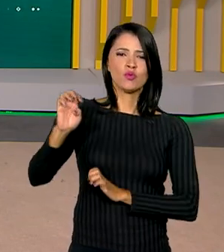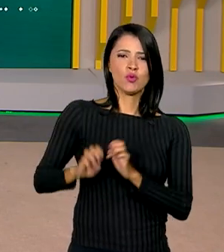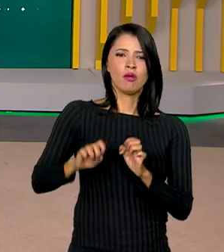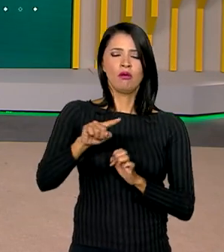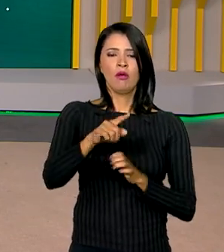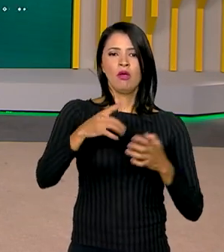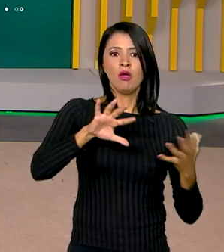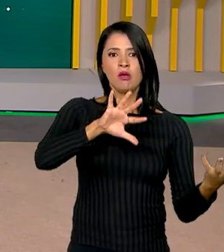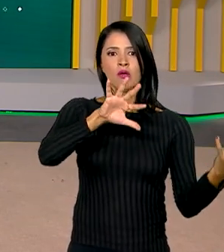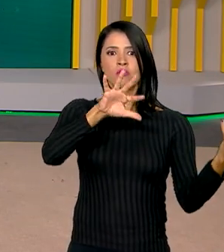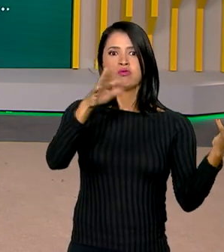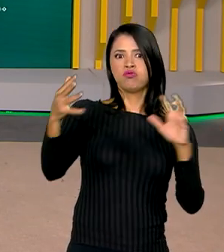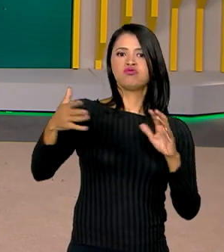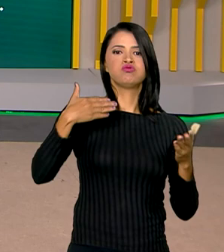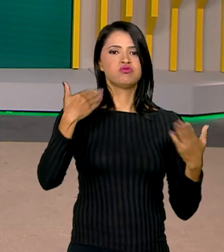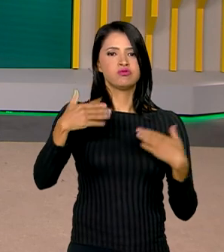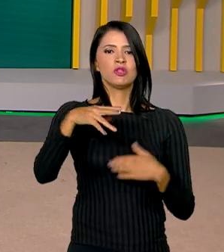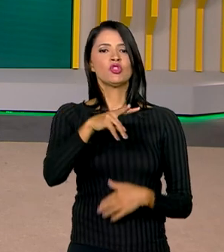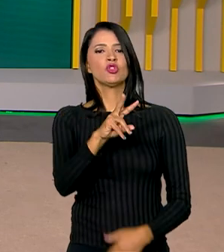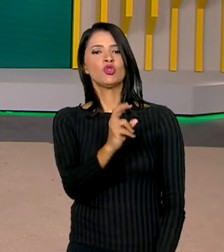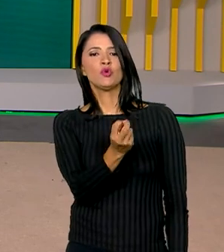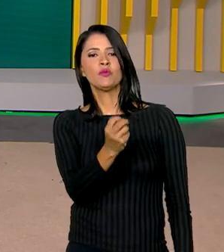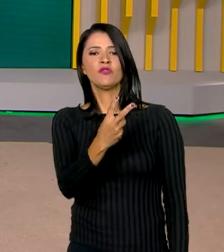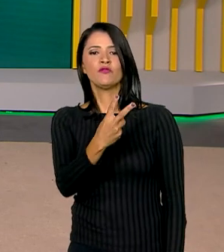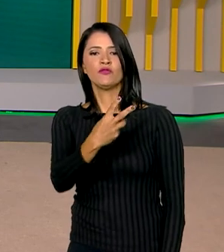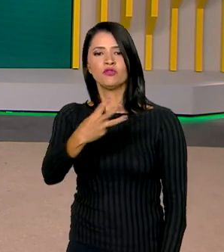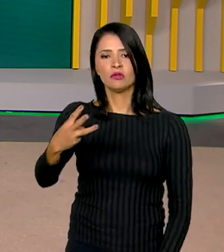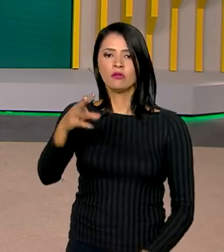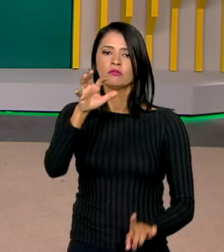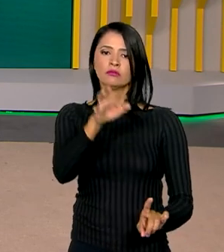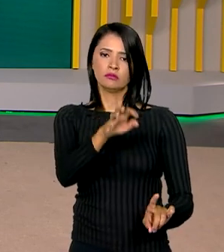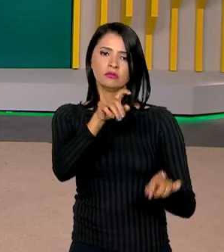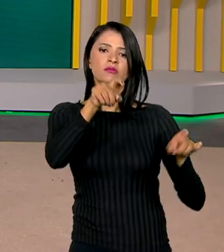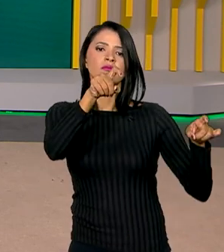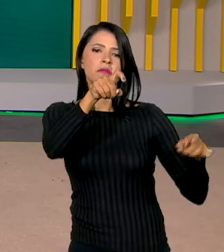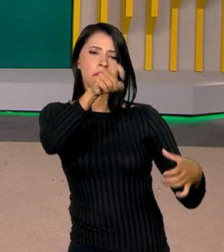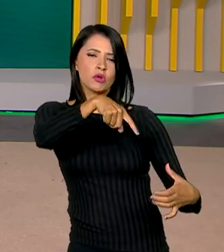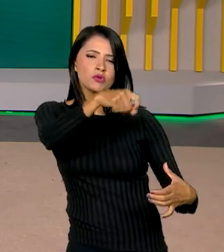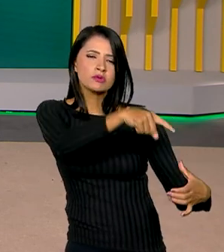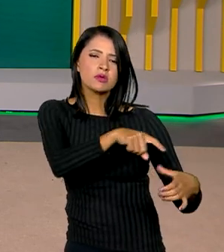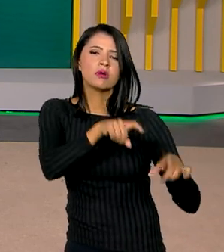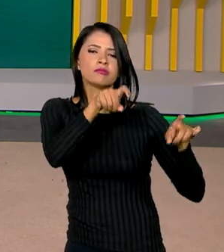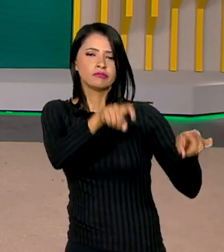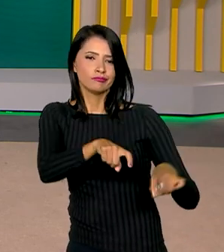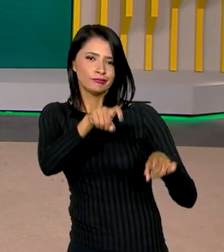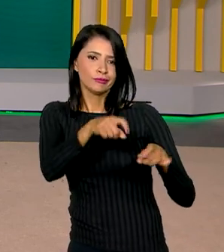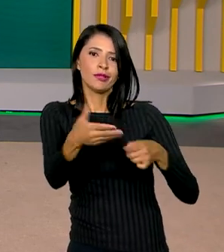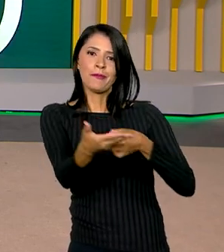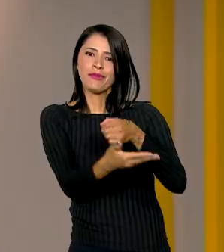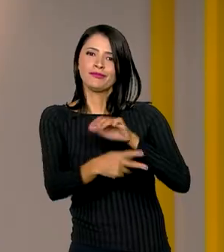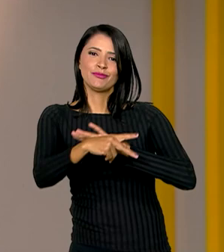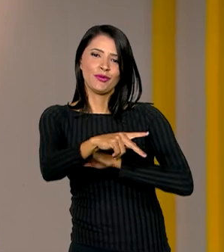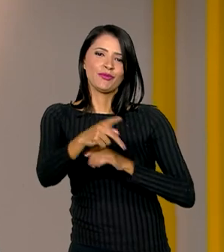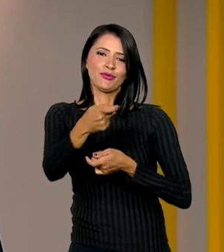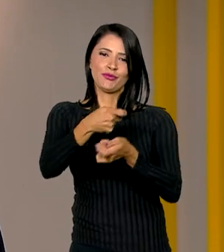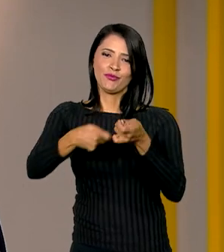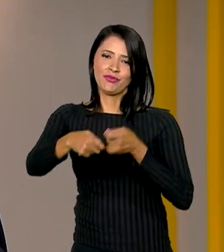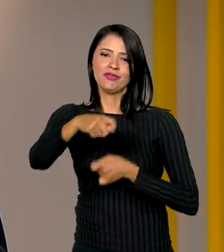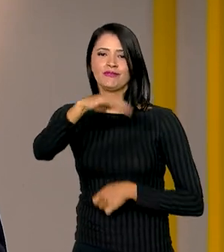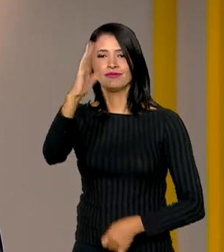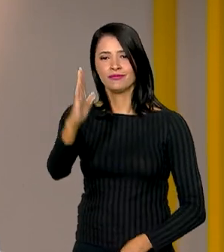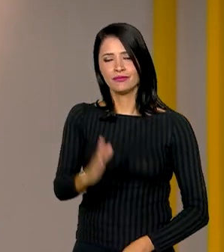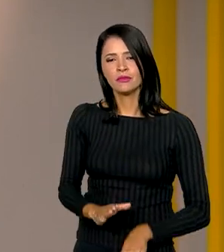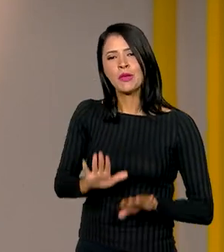extremo em 2023 afeta principalmente a produção agrícola, um dos pilares da economia brasileira. Mas,